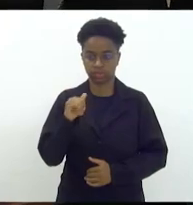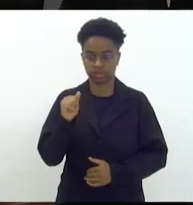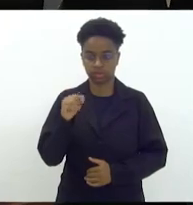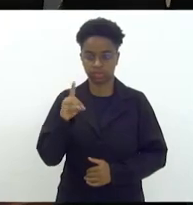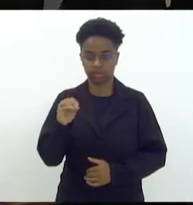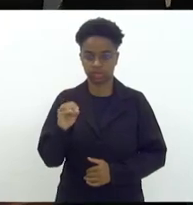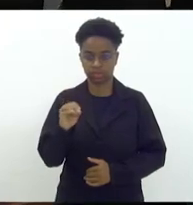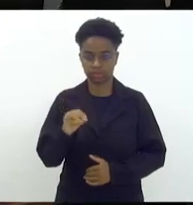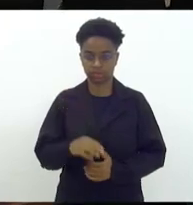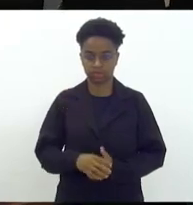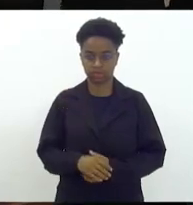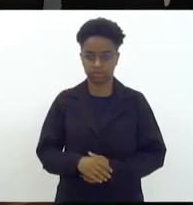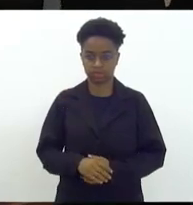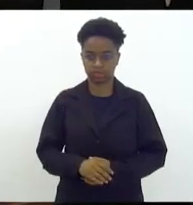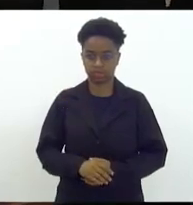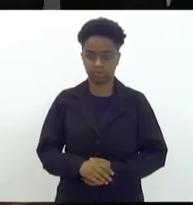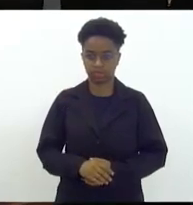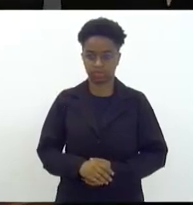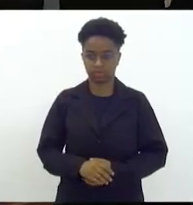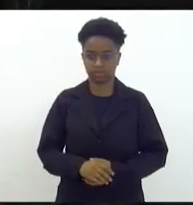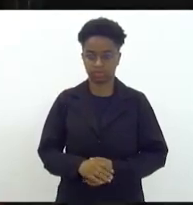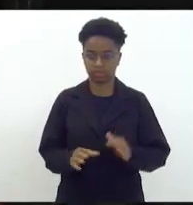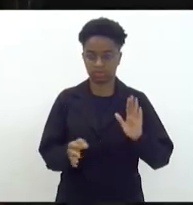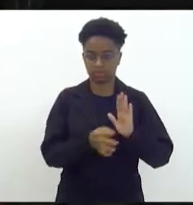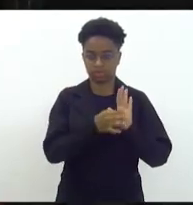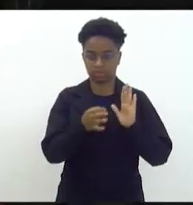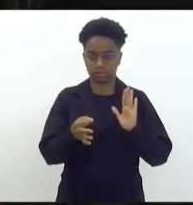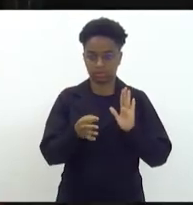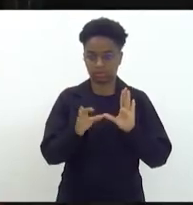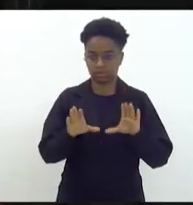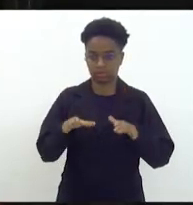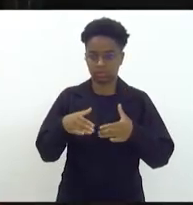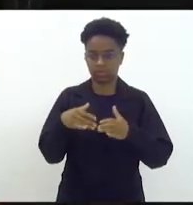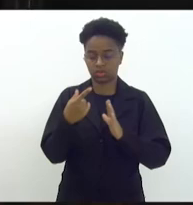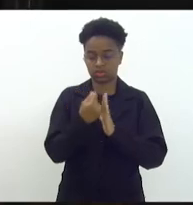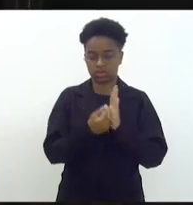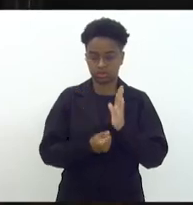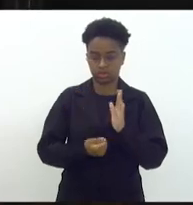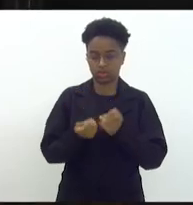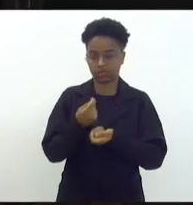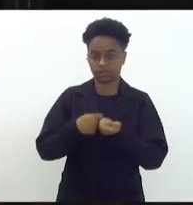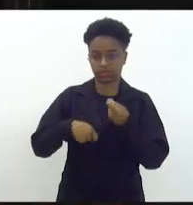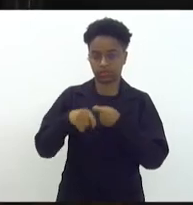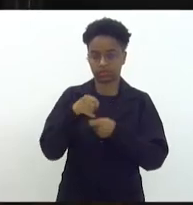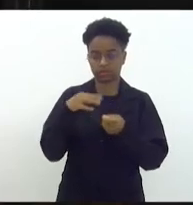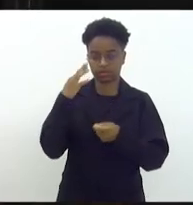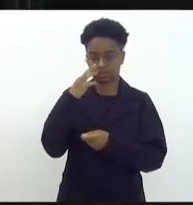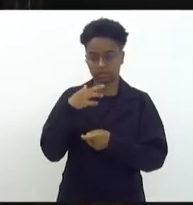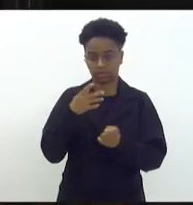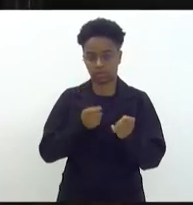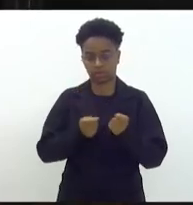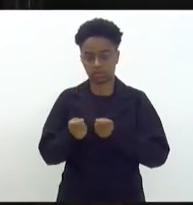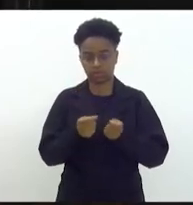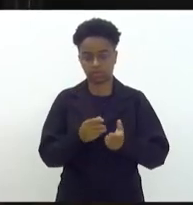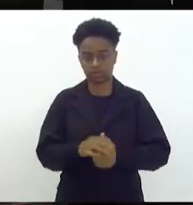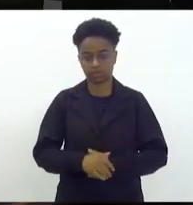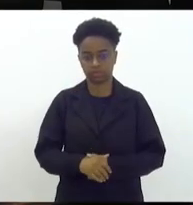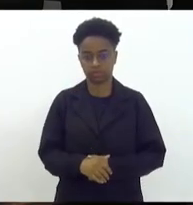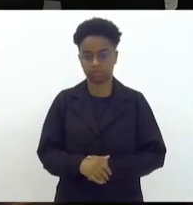deputado Cláudio Caiado, para emitir parecer pela comissão de orçamento, finanças e fiscalização financeira e controle.